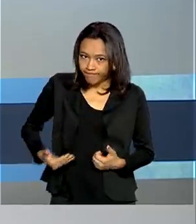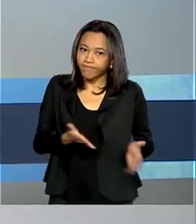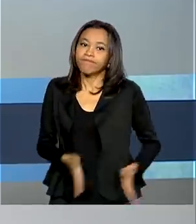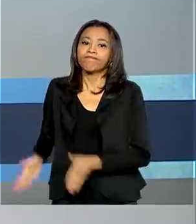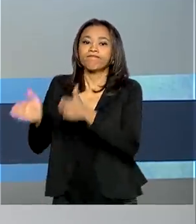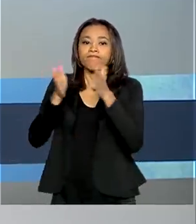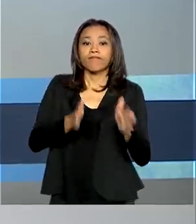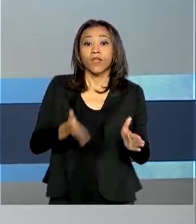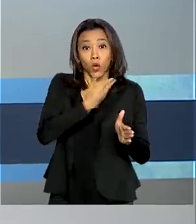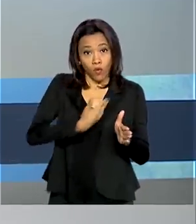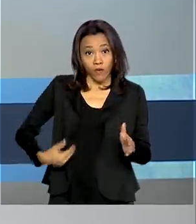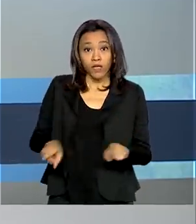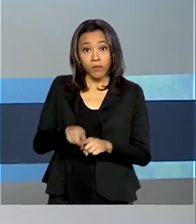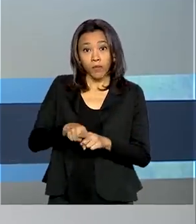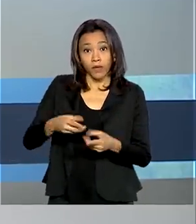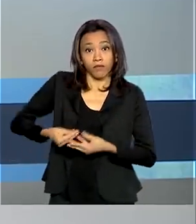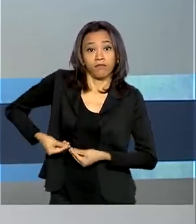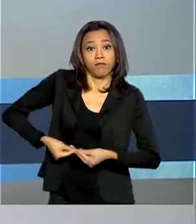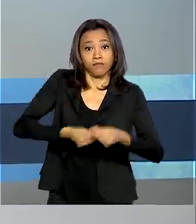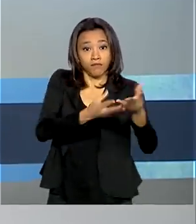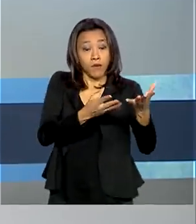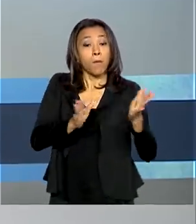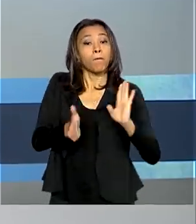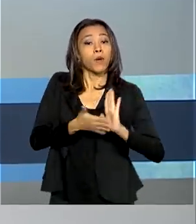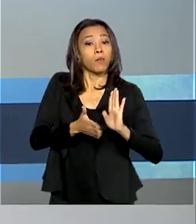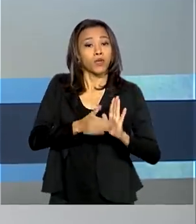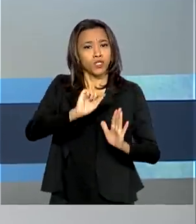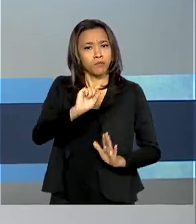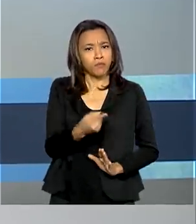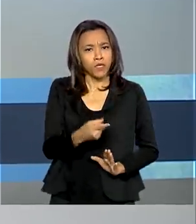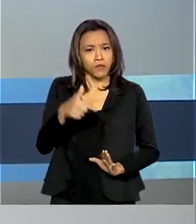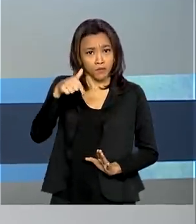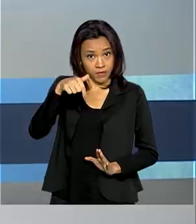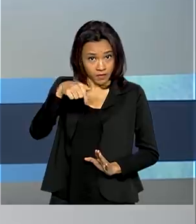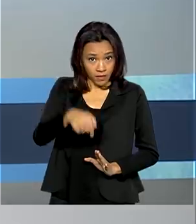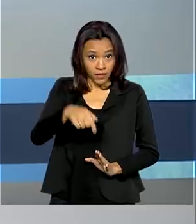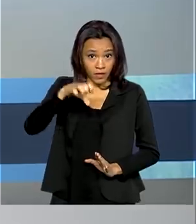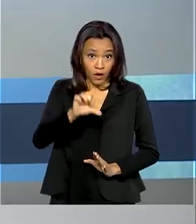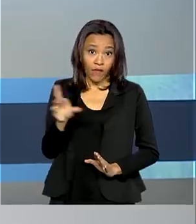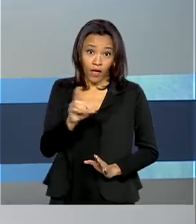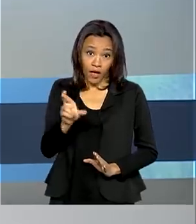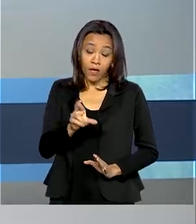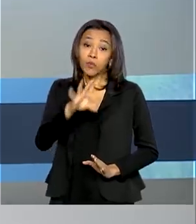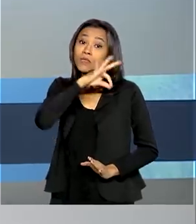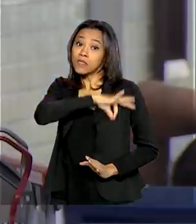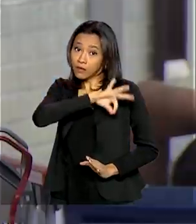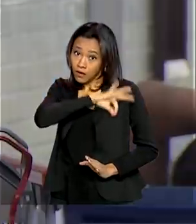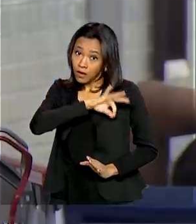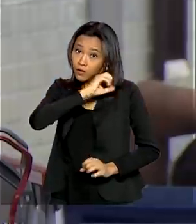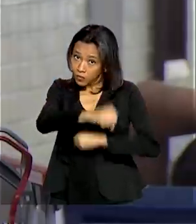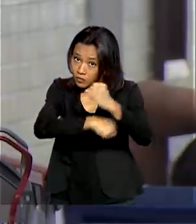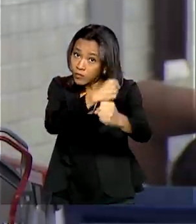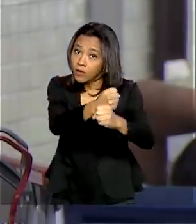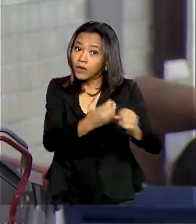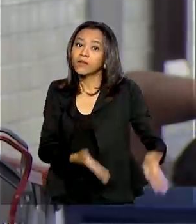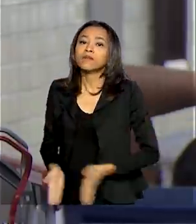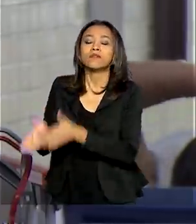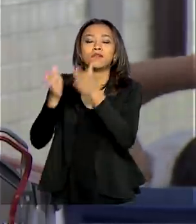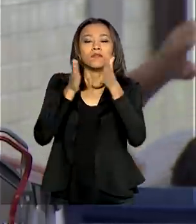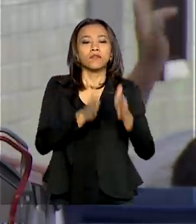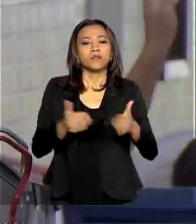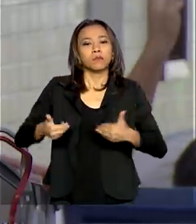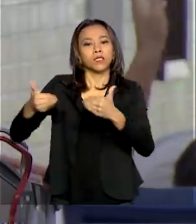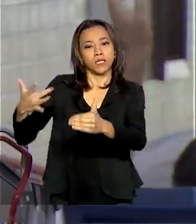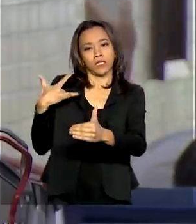Governo envia ao Congresso proposta de 1.079 reais para o salário mínimo no ano que vem. Ministério da Saúde anuncia